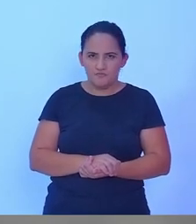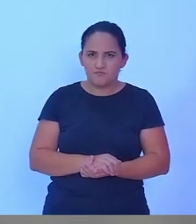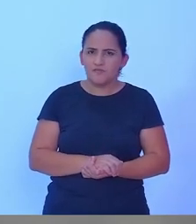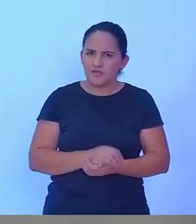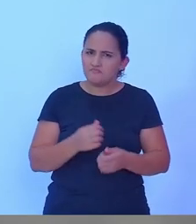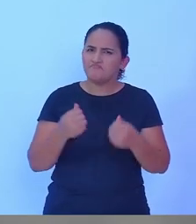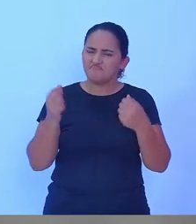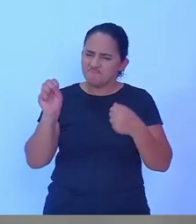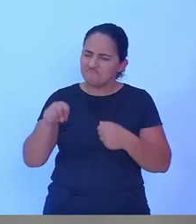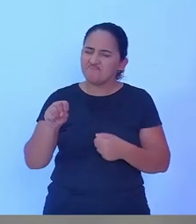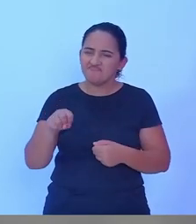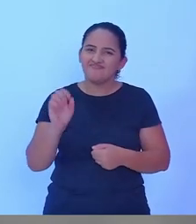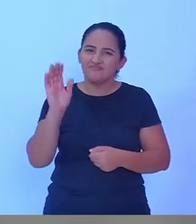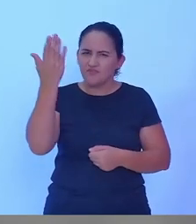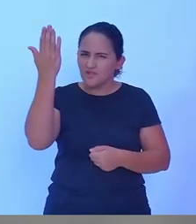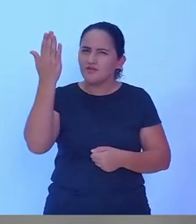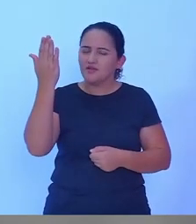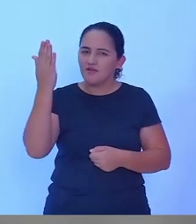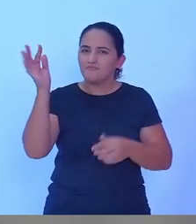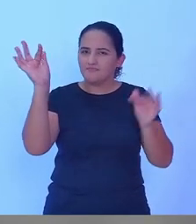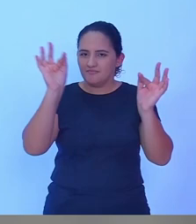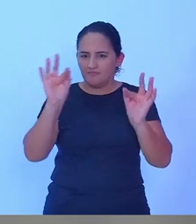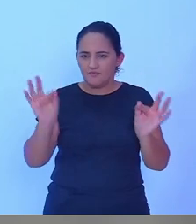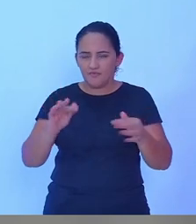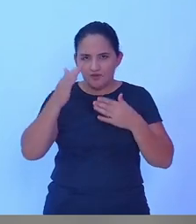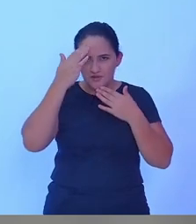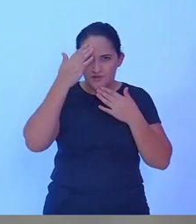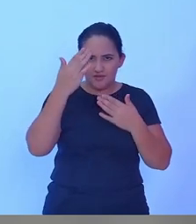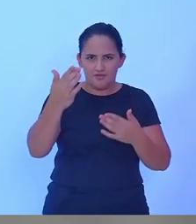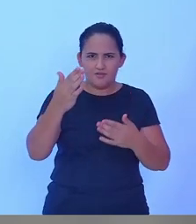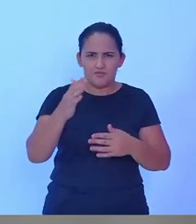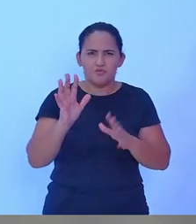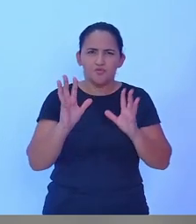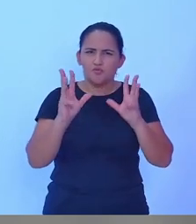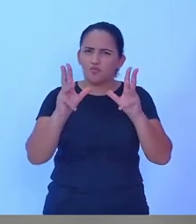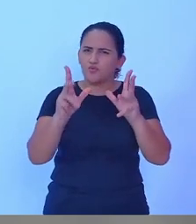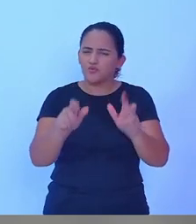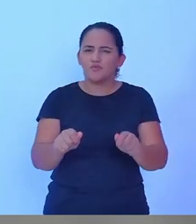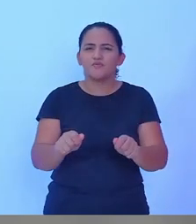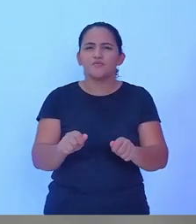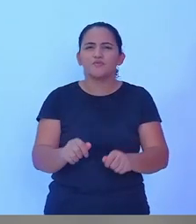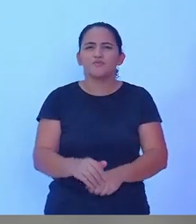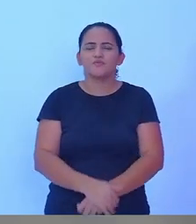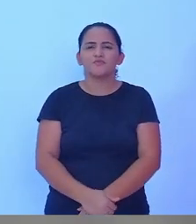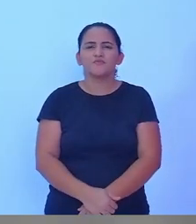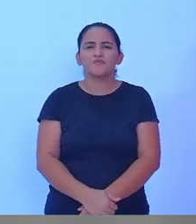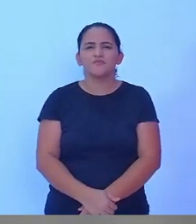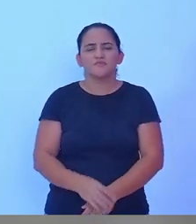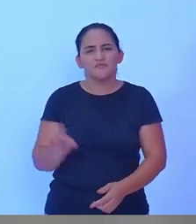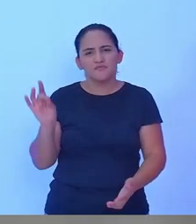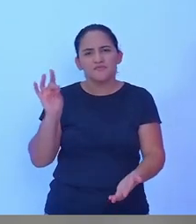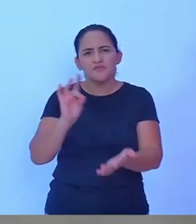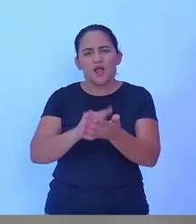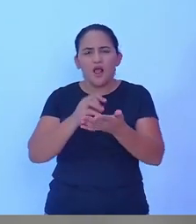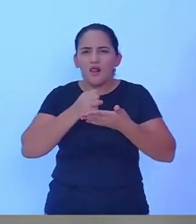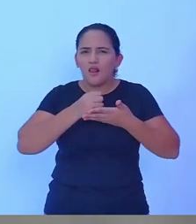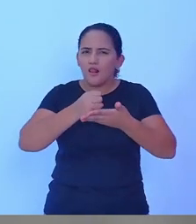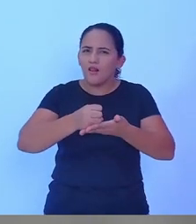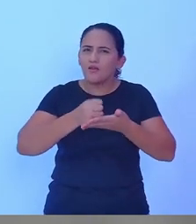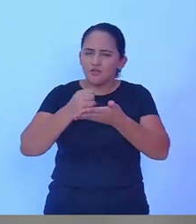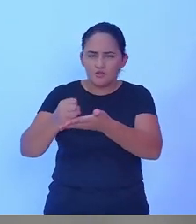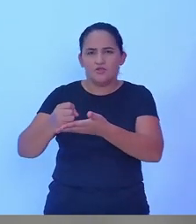e com louvor agradecendo novamente todos aqueles que de uma forma ou de outra nos ajudaram a fazer